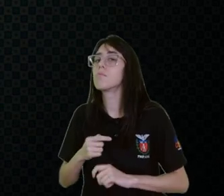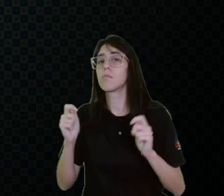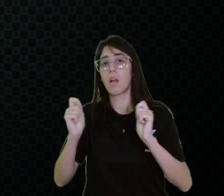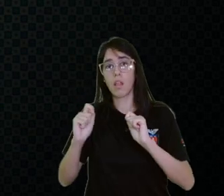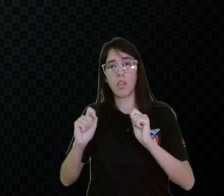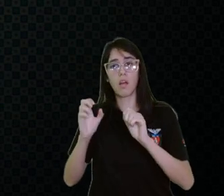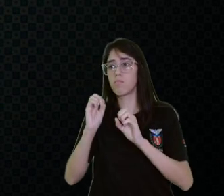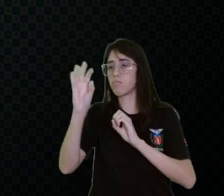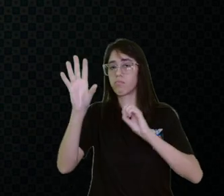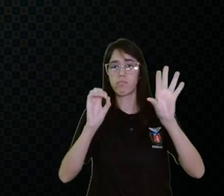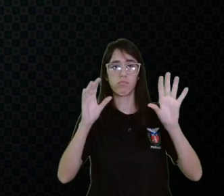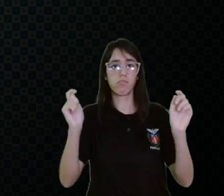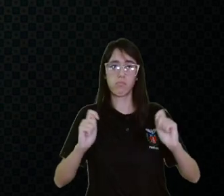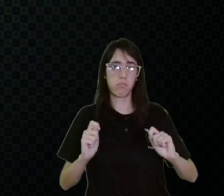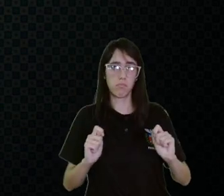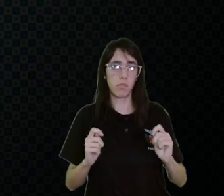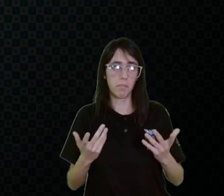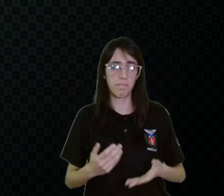sair do leite.